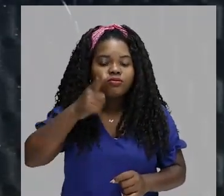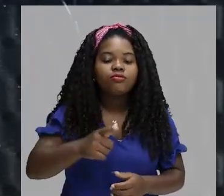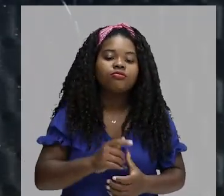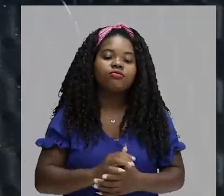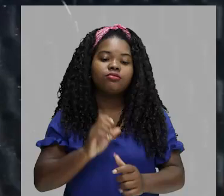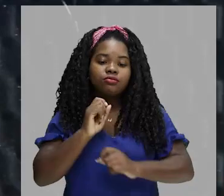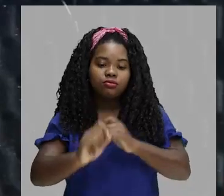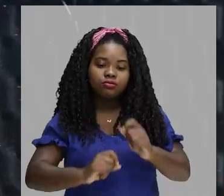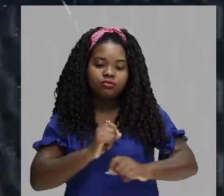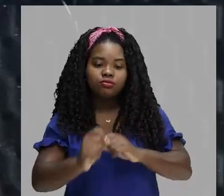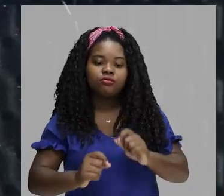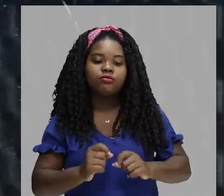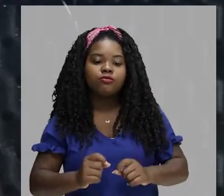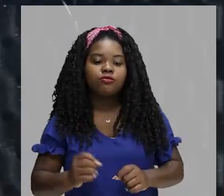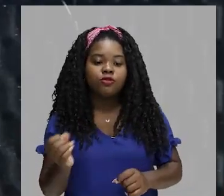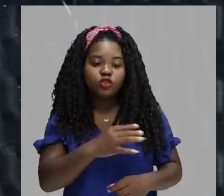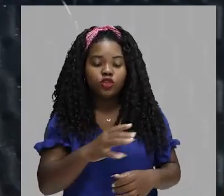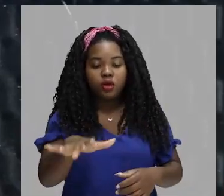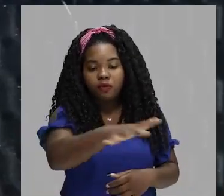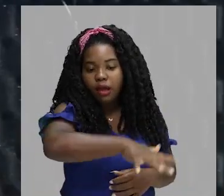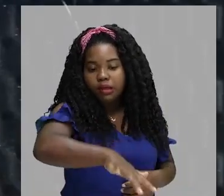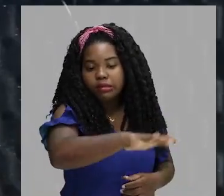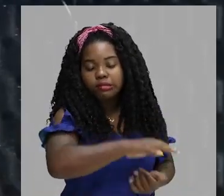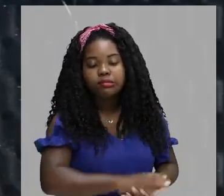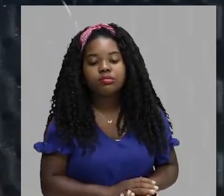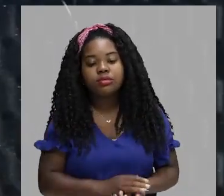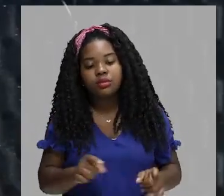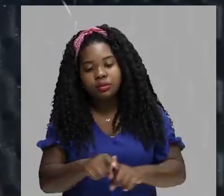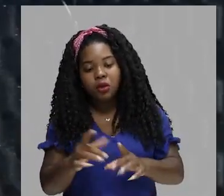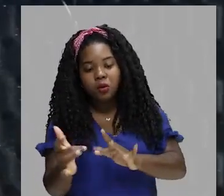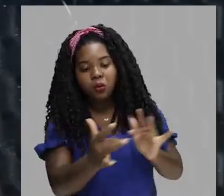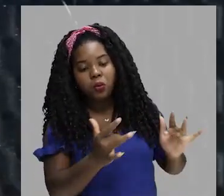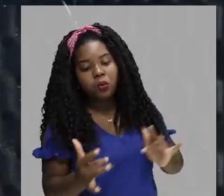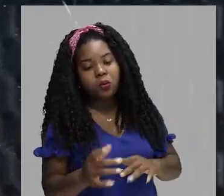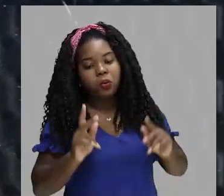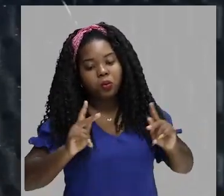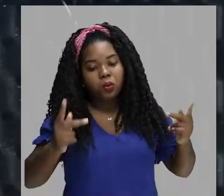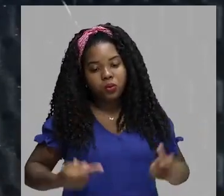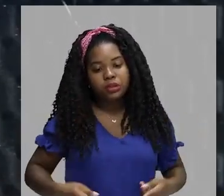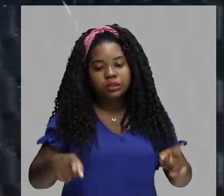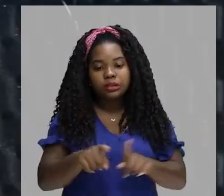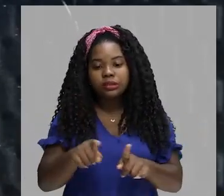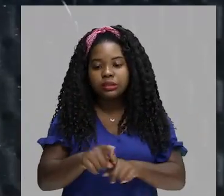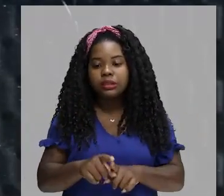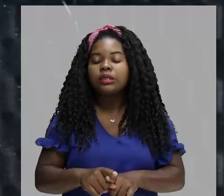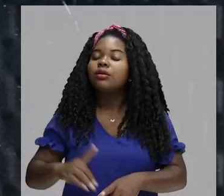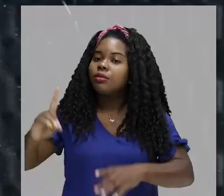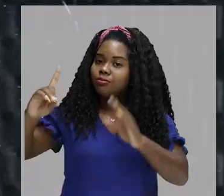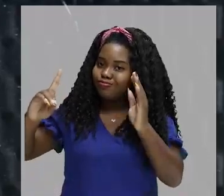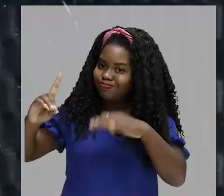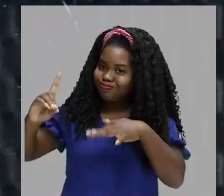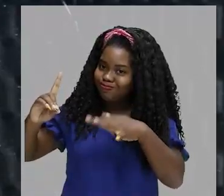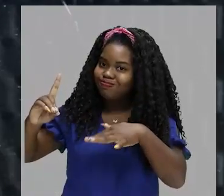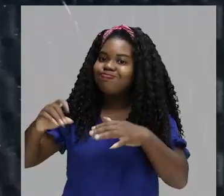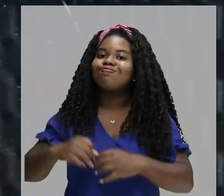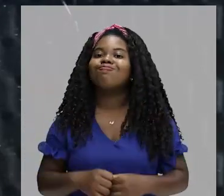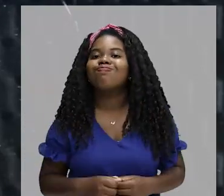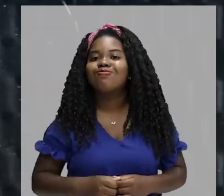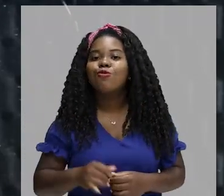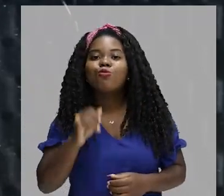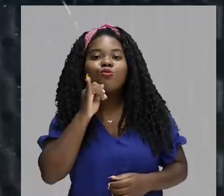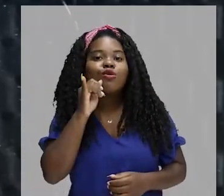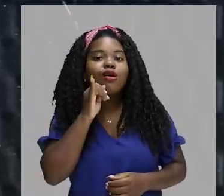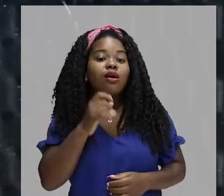estabeleceu também um contato entre os sérios humanos e as divindades aztecas, como é o caso do imperador.